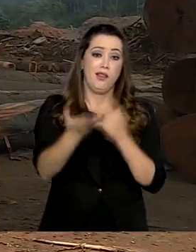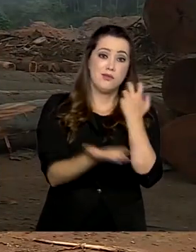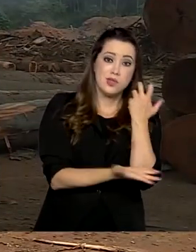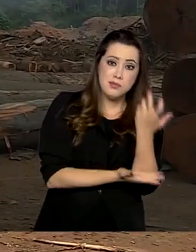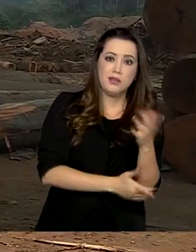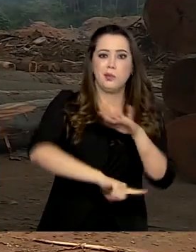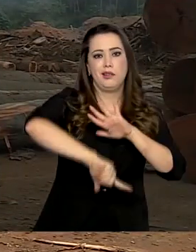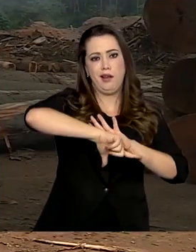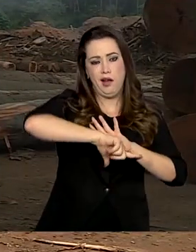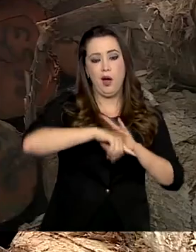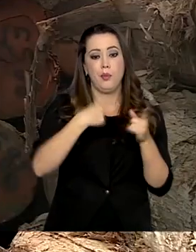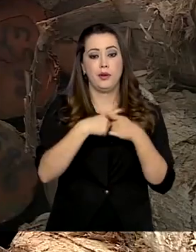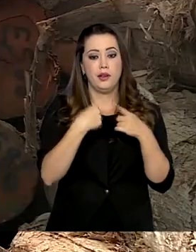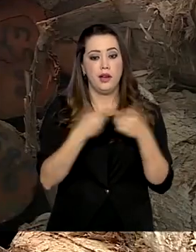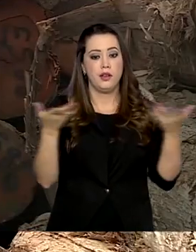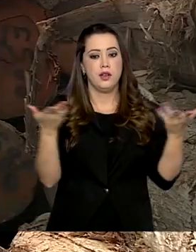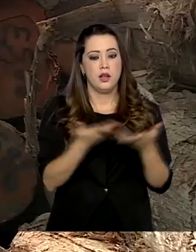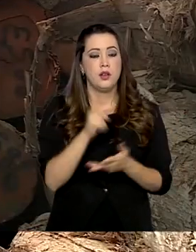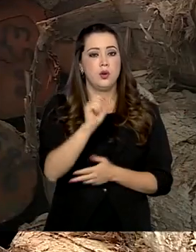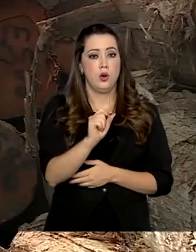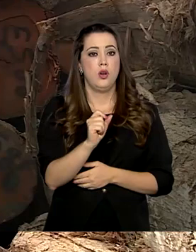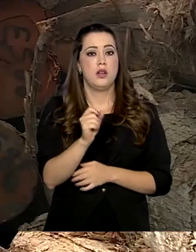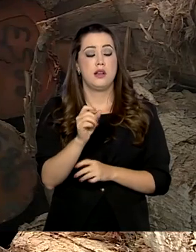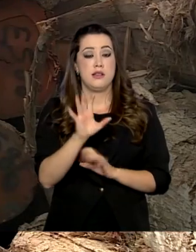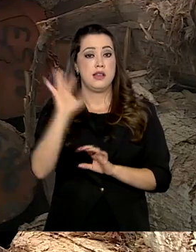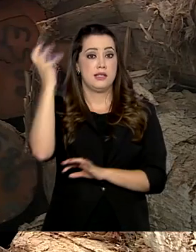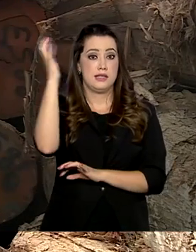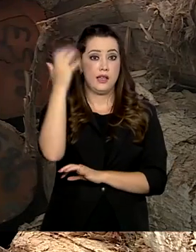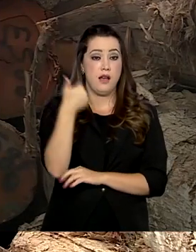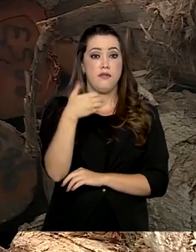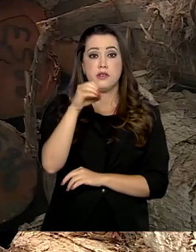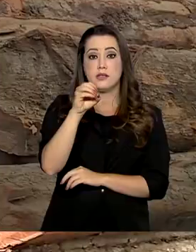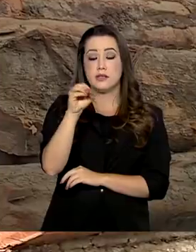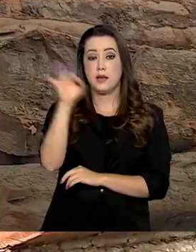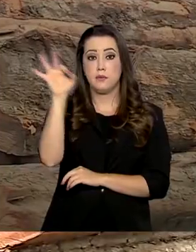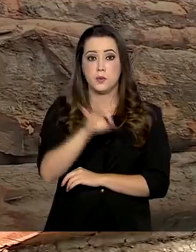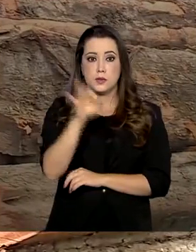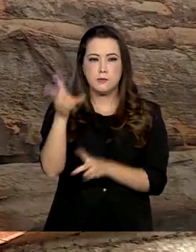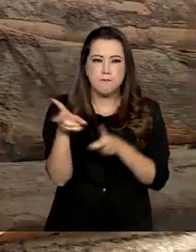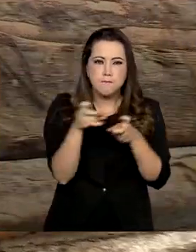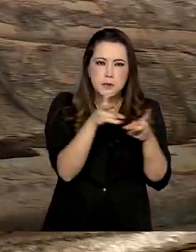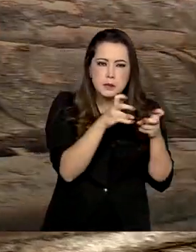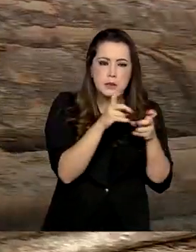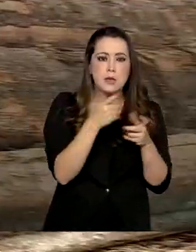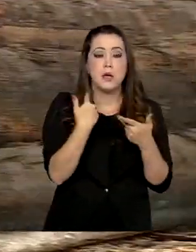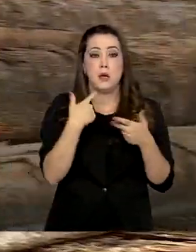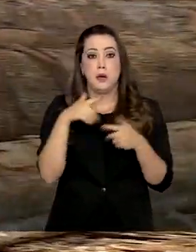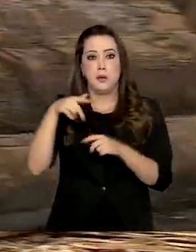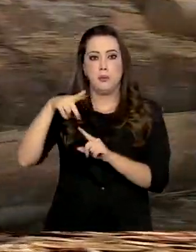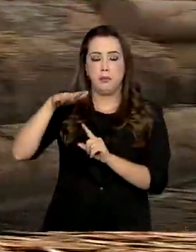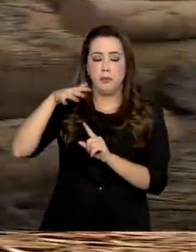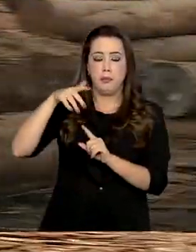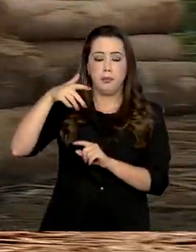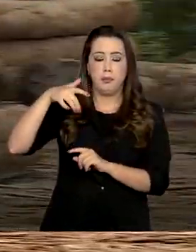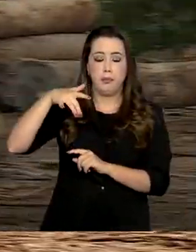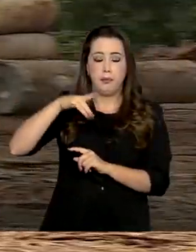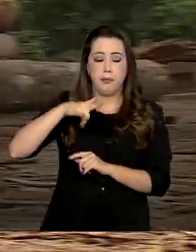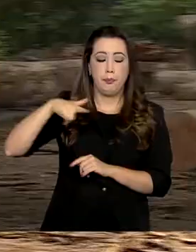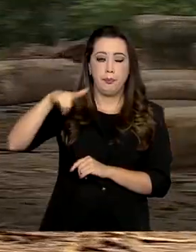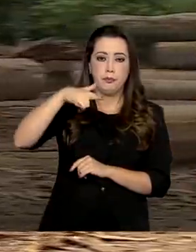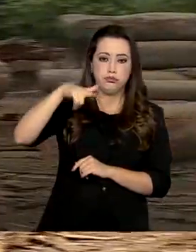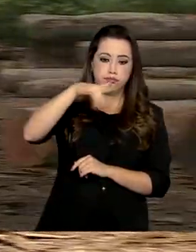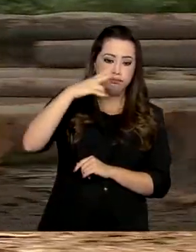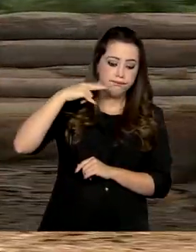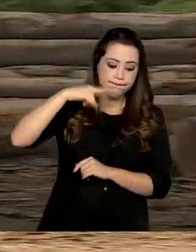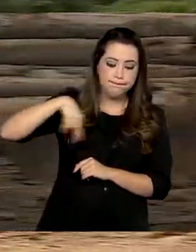partir de agora, as árvores serão 100% identificadas por geolocalização por meio do Sinaflor+. Além de